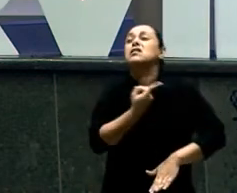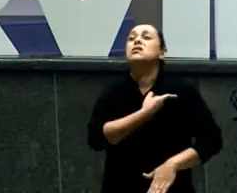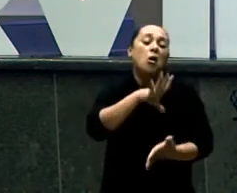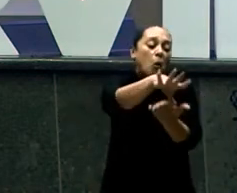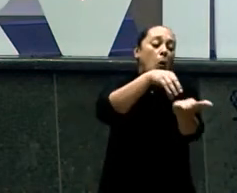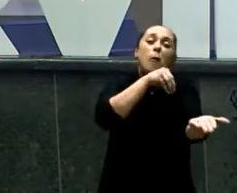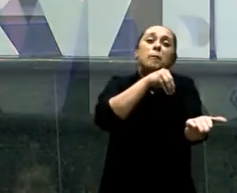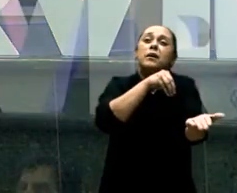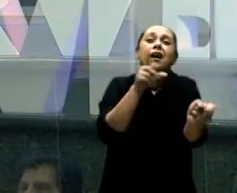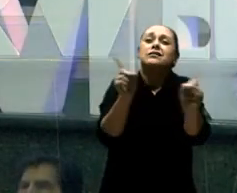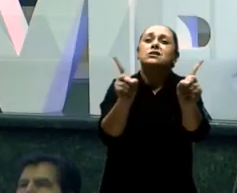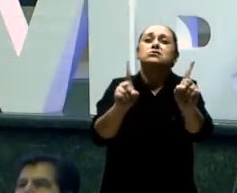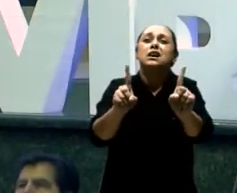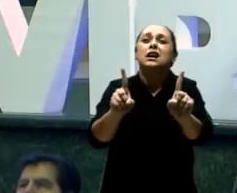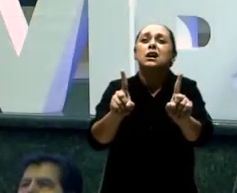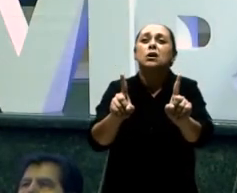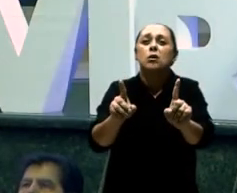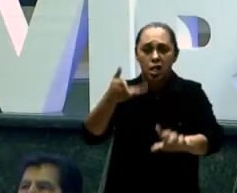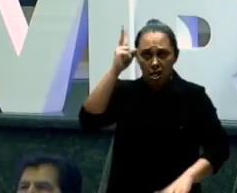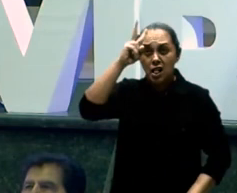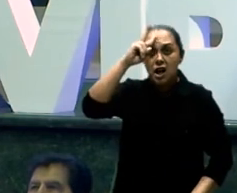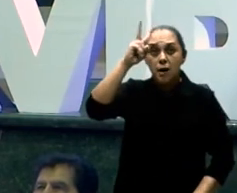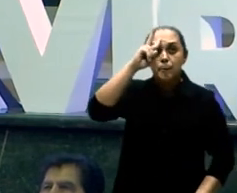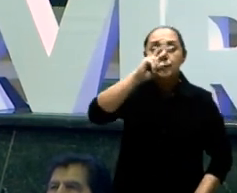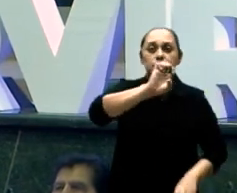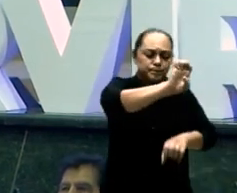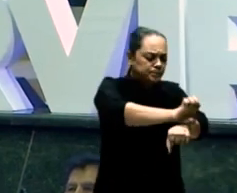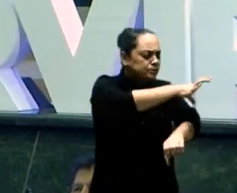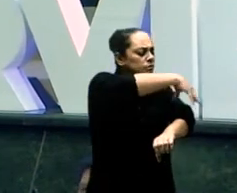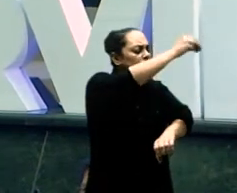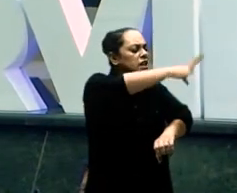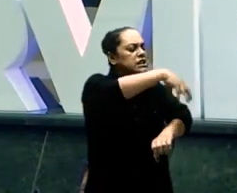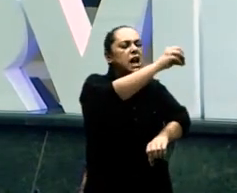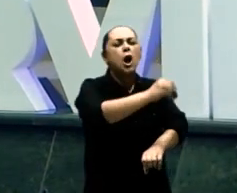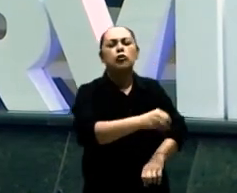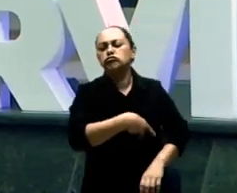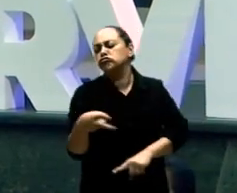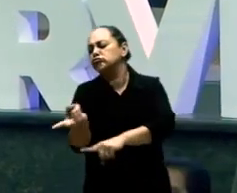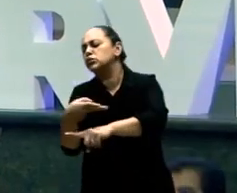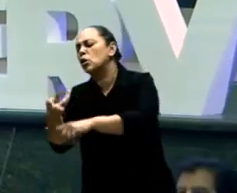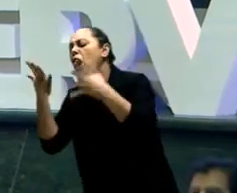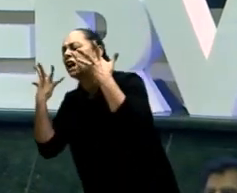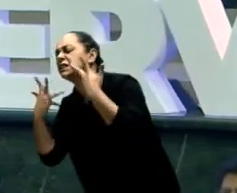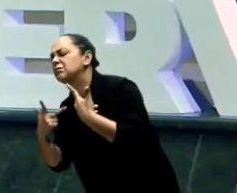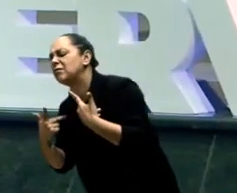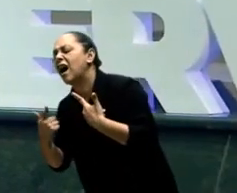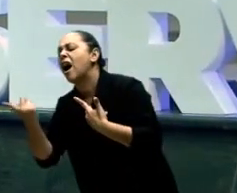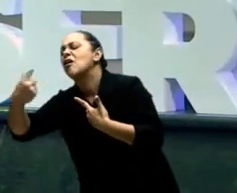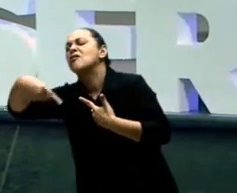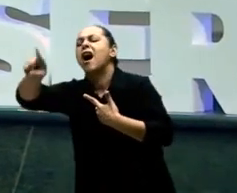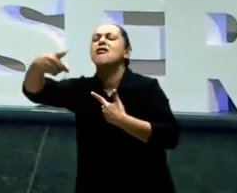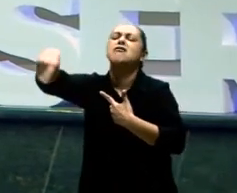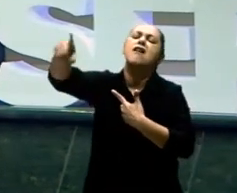Isaú chega Da caça Cansado Joga a bota Para o lado O berrante Do outro Eu vi